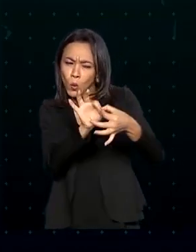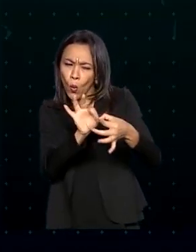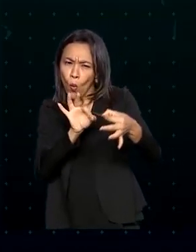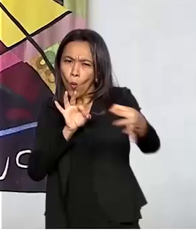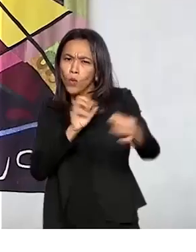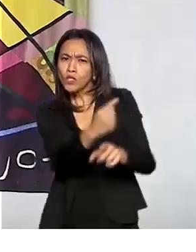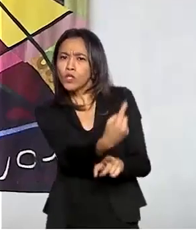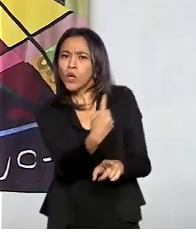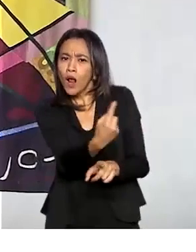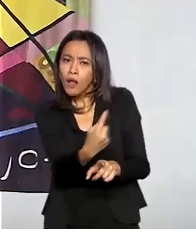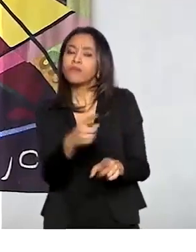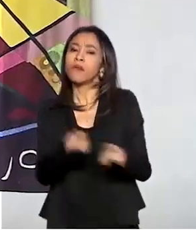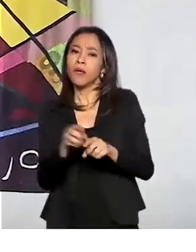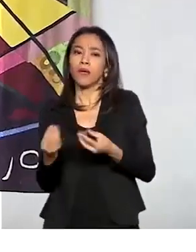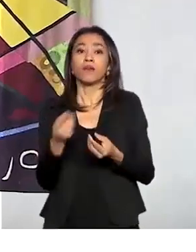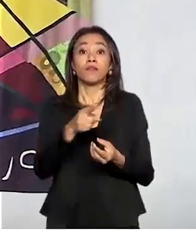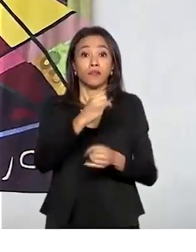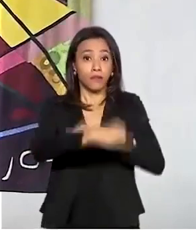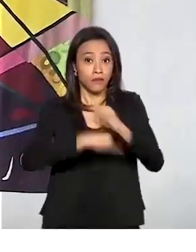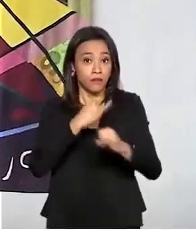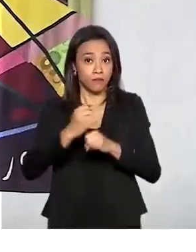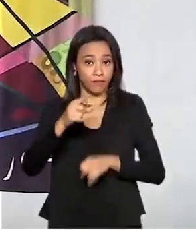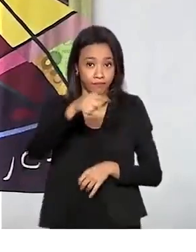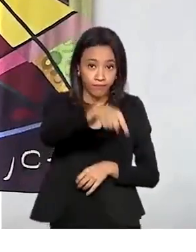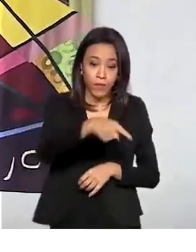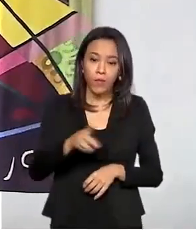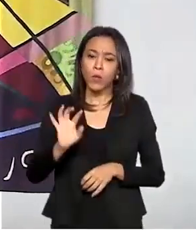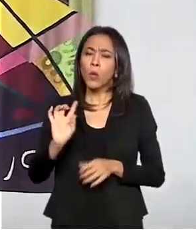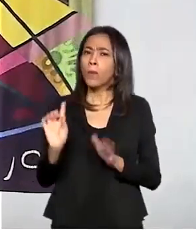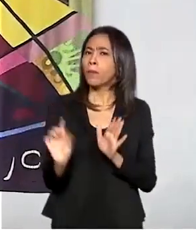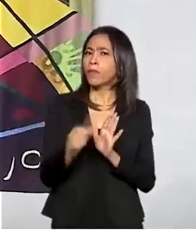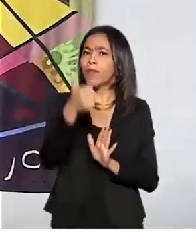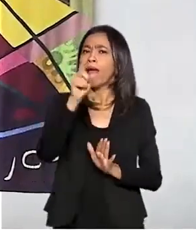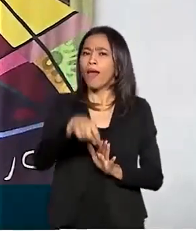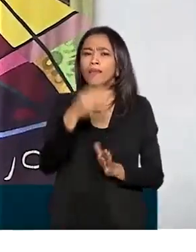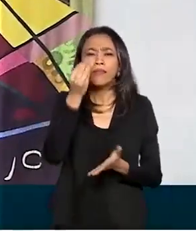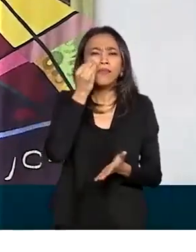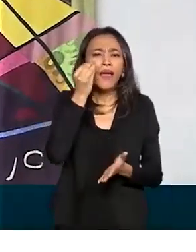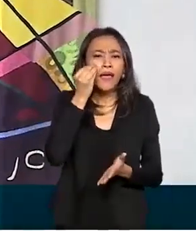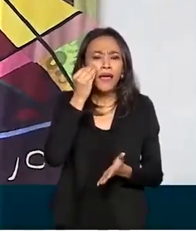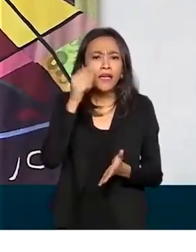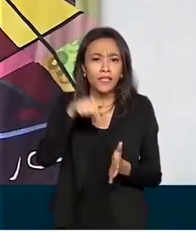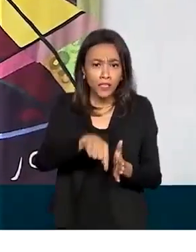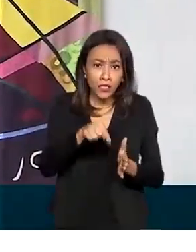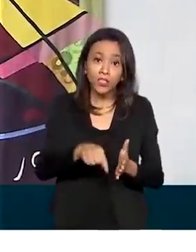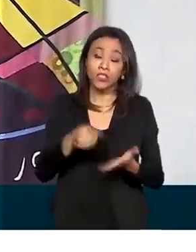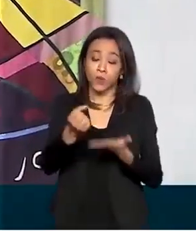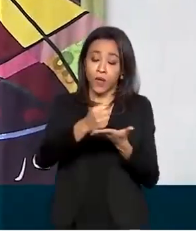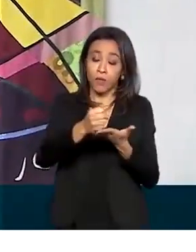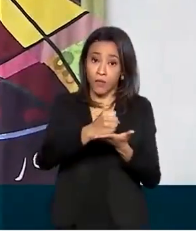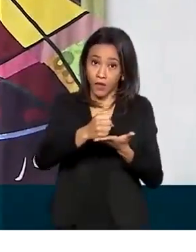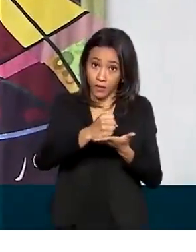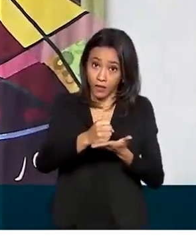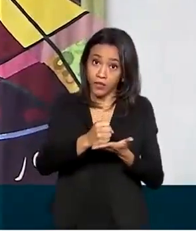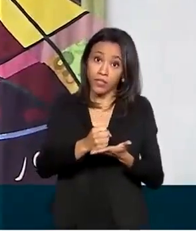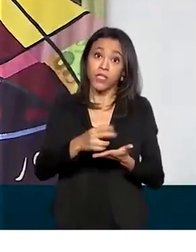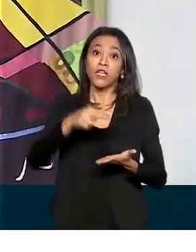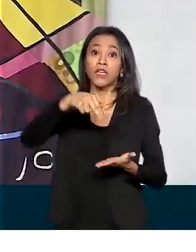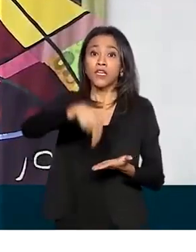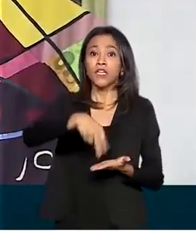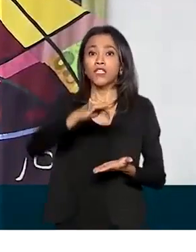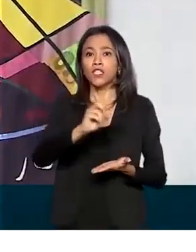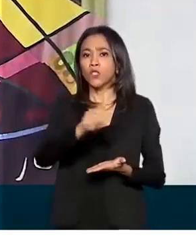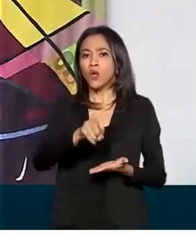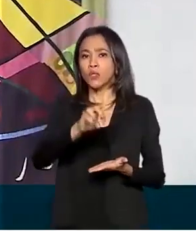isoladas. Um projeto prioritário é o teste do medicamento nitazoxanida. 17 hospitais